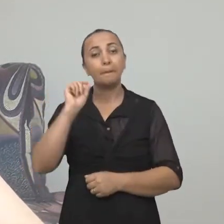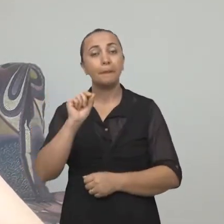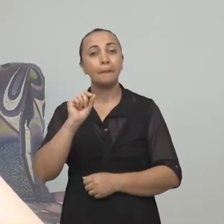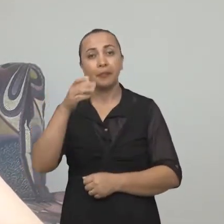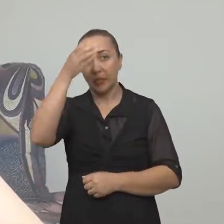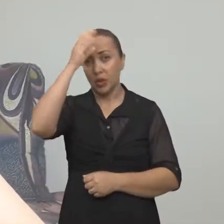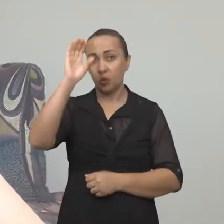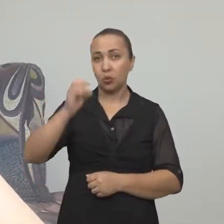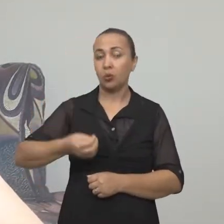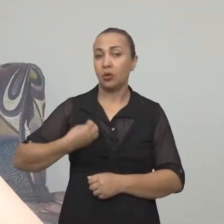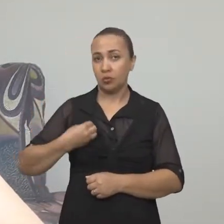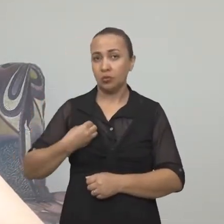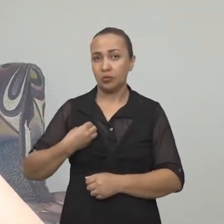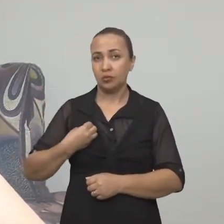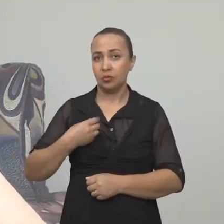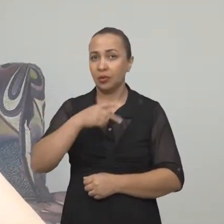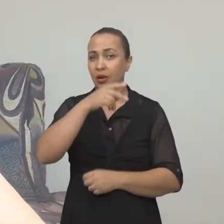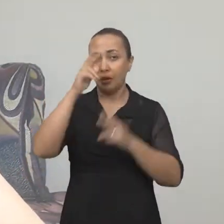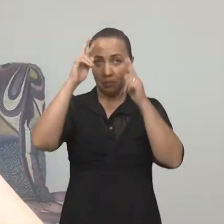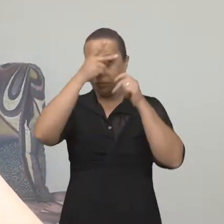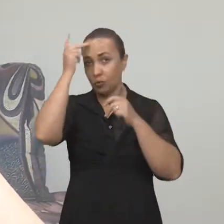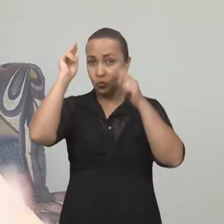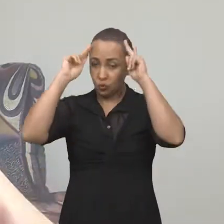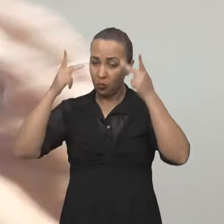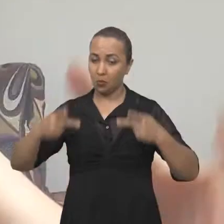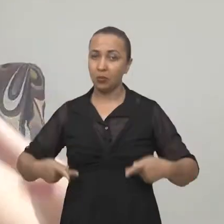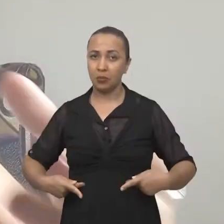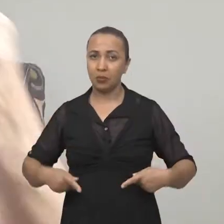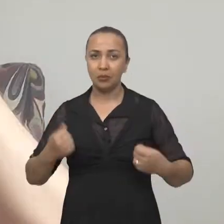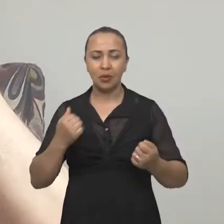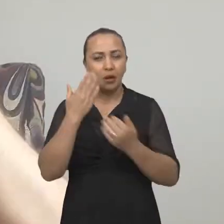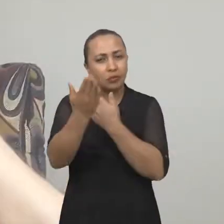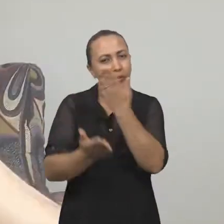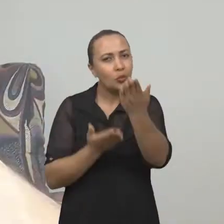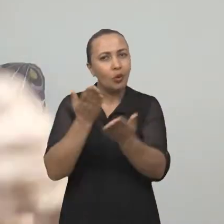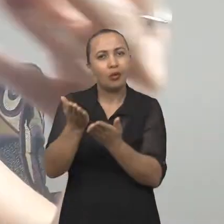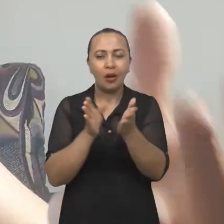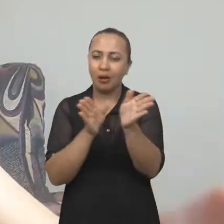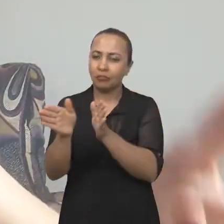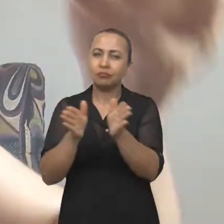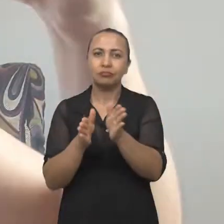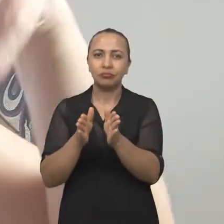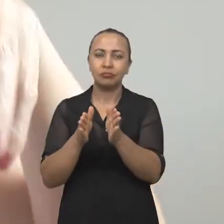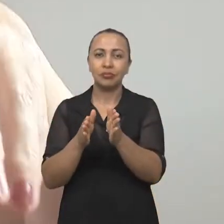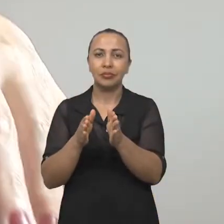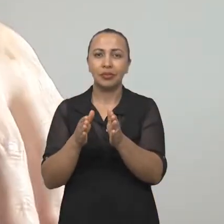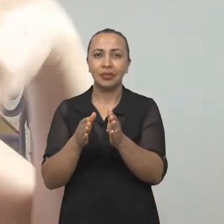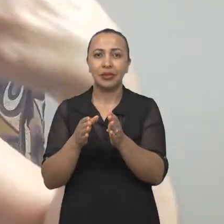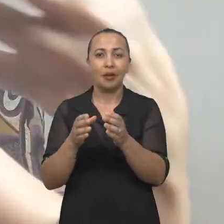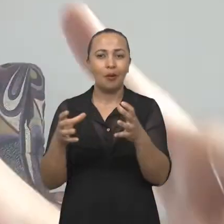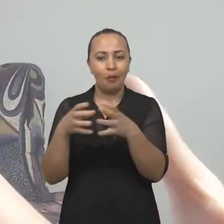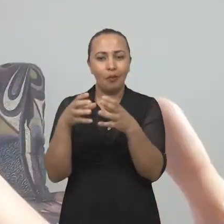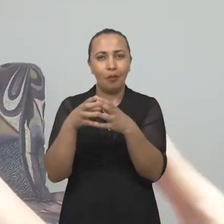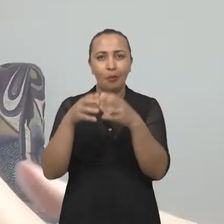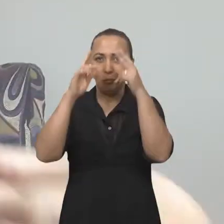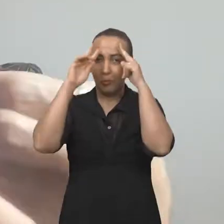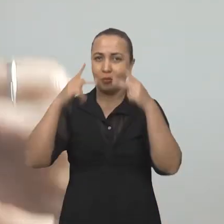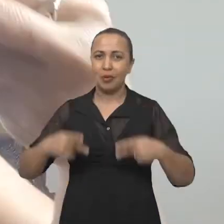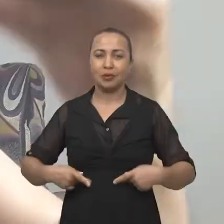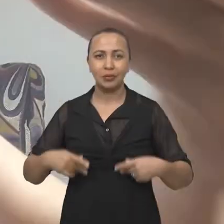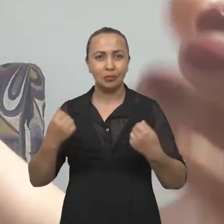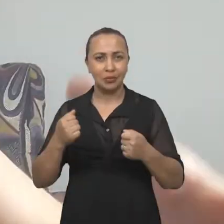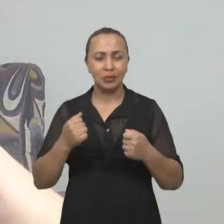que essa cultura exista, o ser humano precisa trocar entre si. O ser humano, a raça humana,